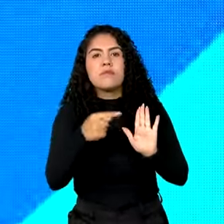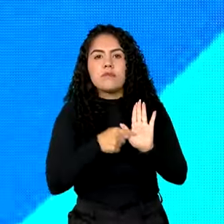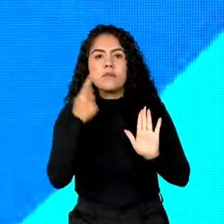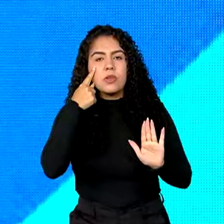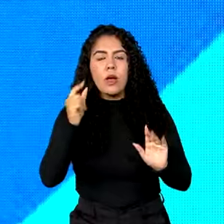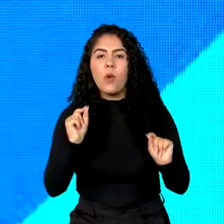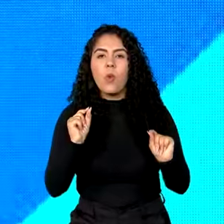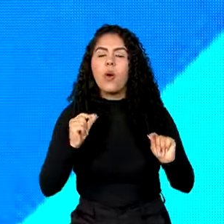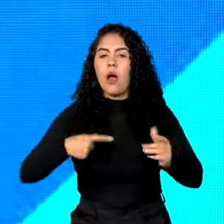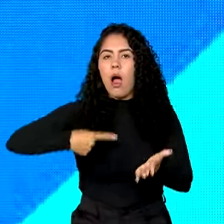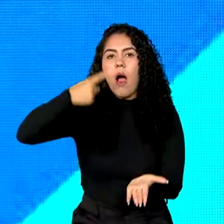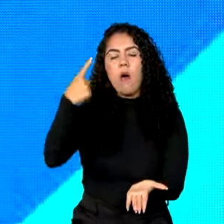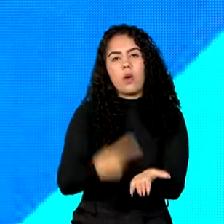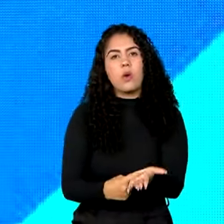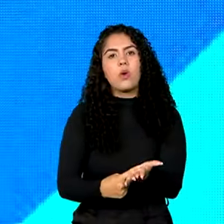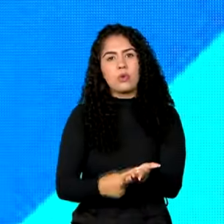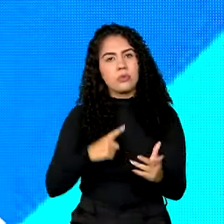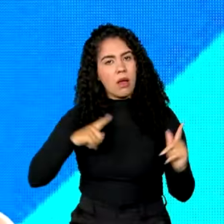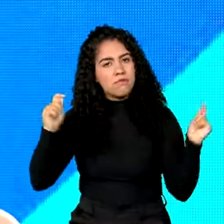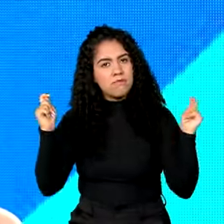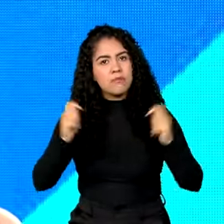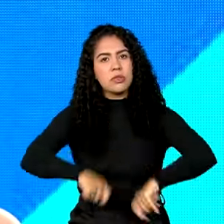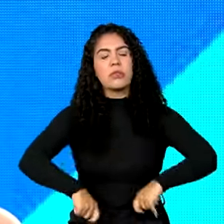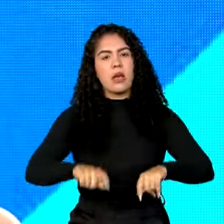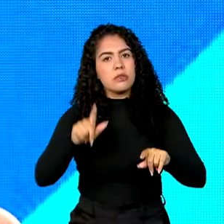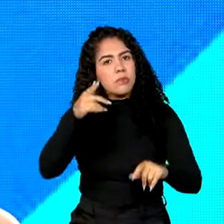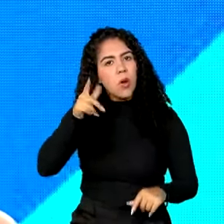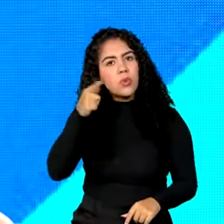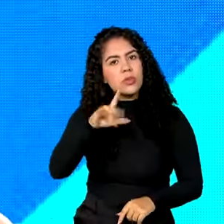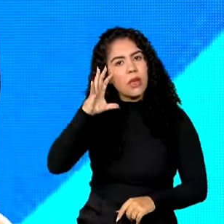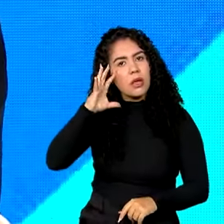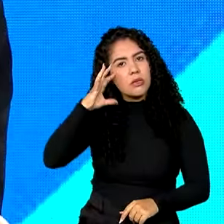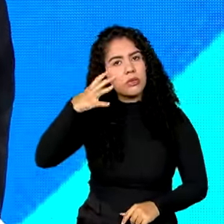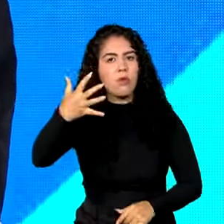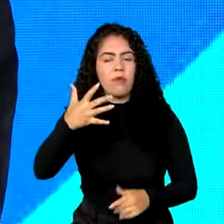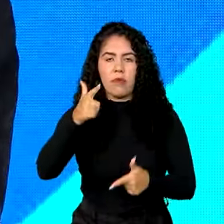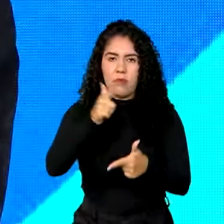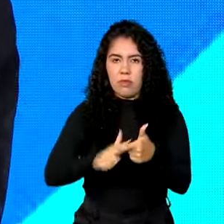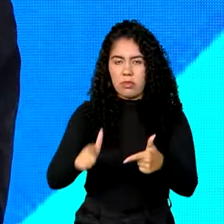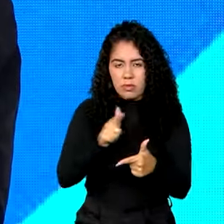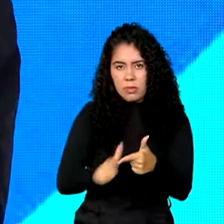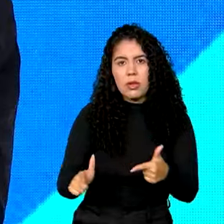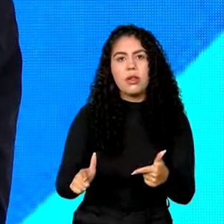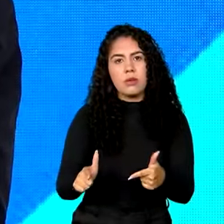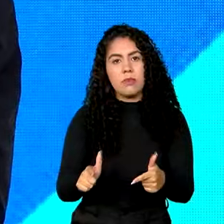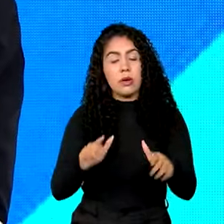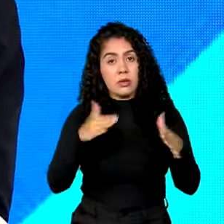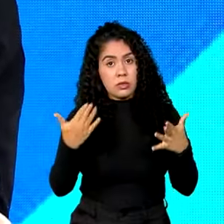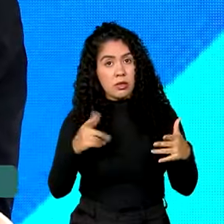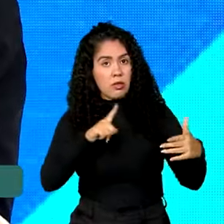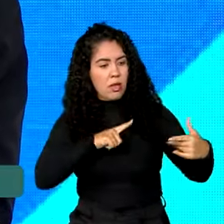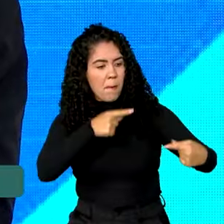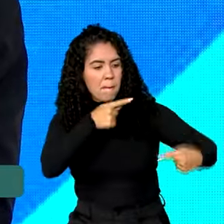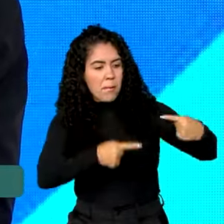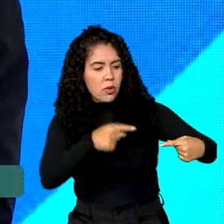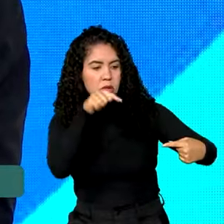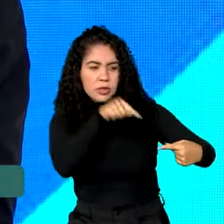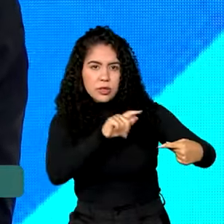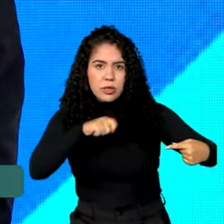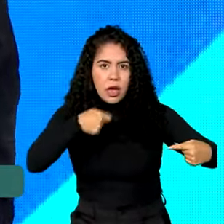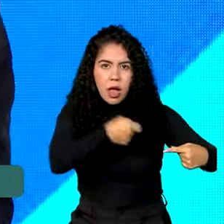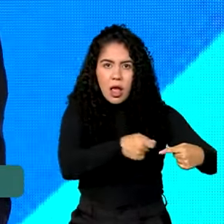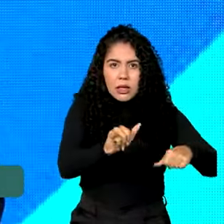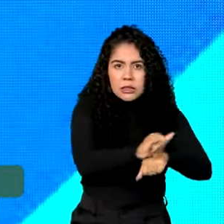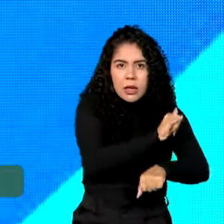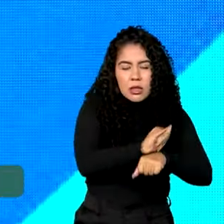nacional e de enfrentamento dos problemas. E quando se tem a política como mediadora de conflitos